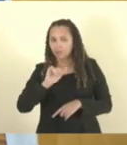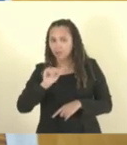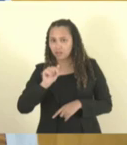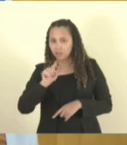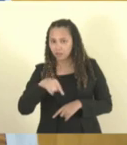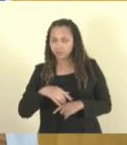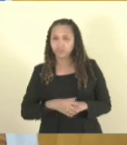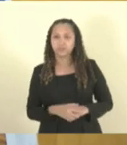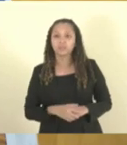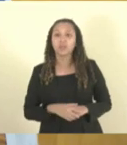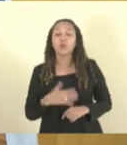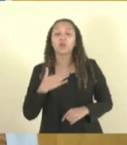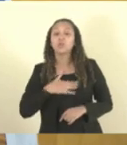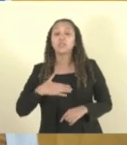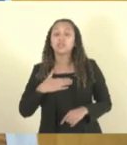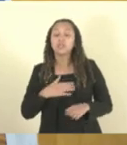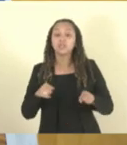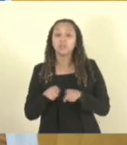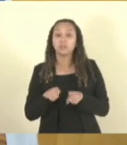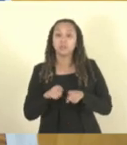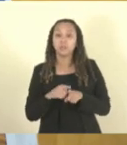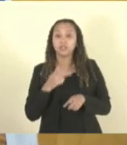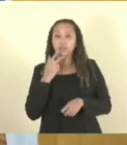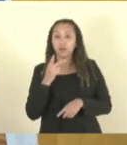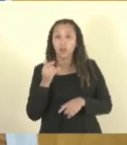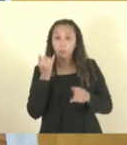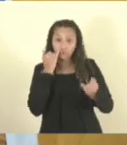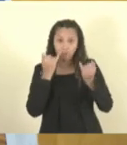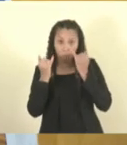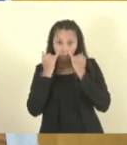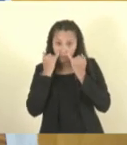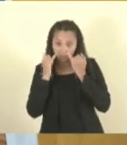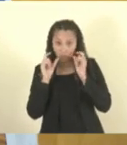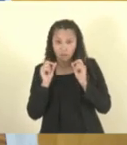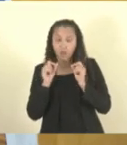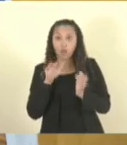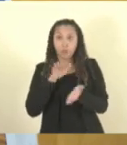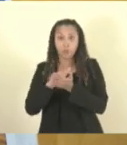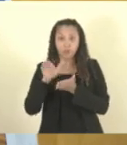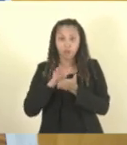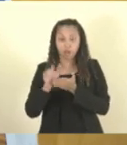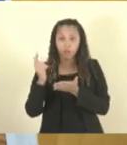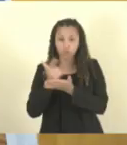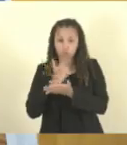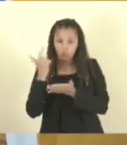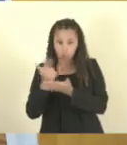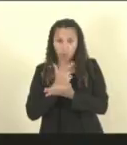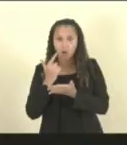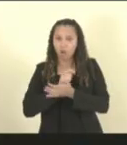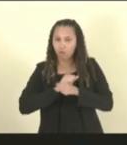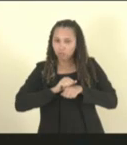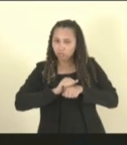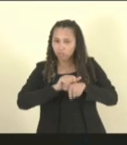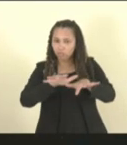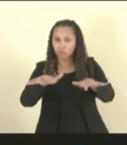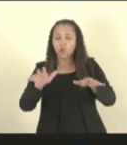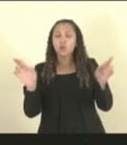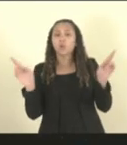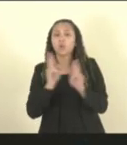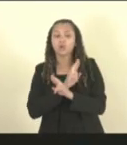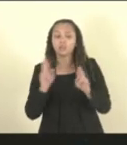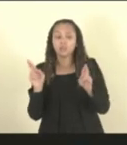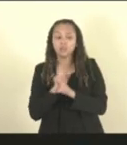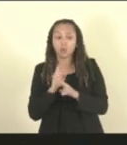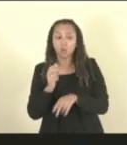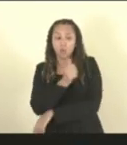mencionar um dado que foi publicado no Jornal de Grande Circulação relativo a